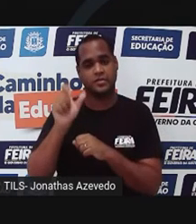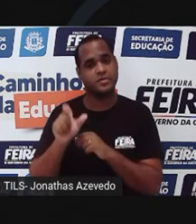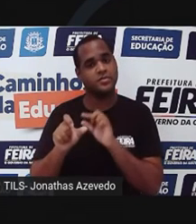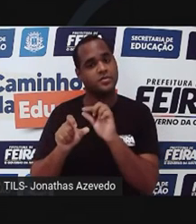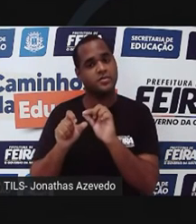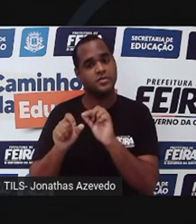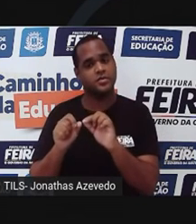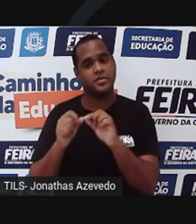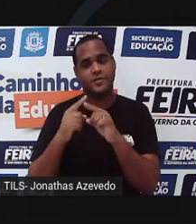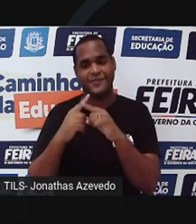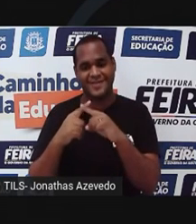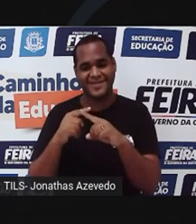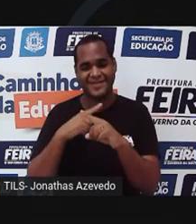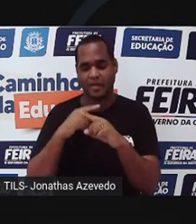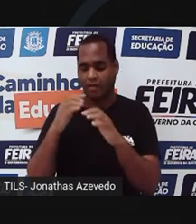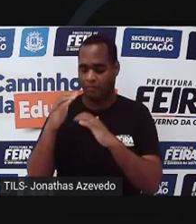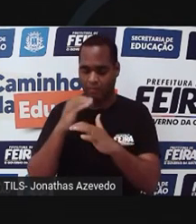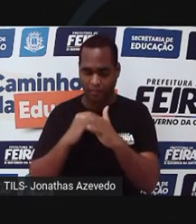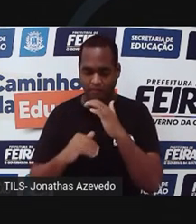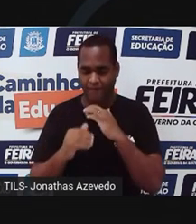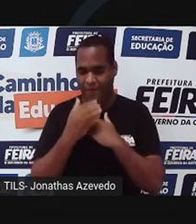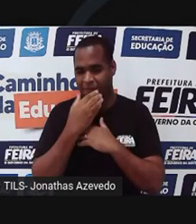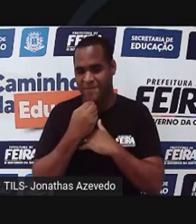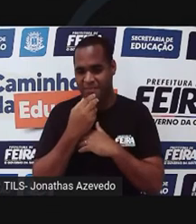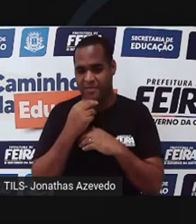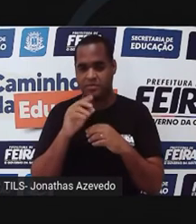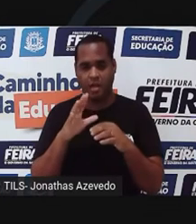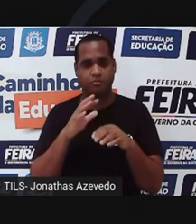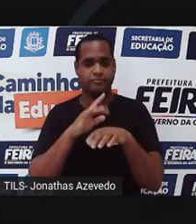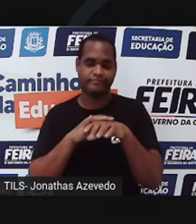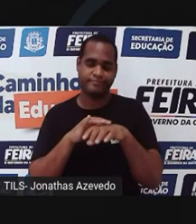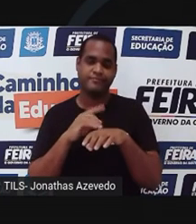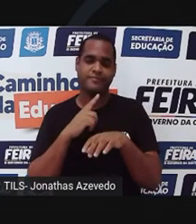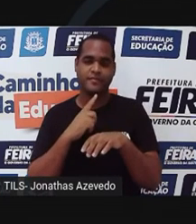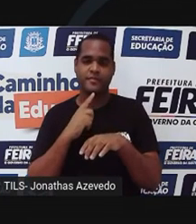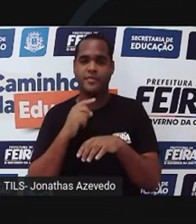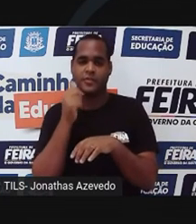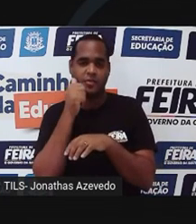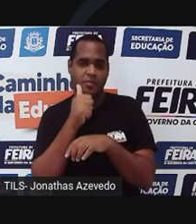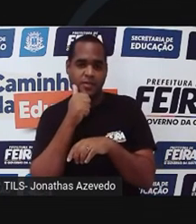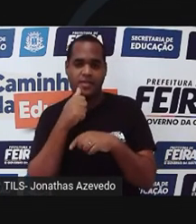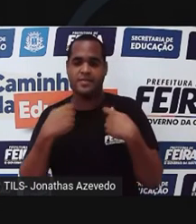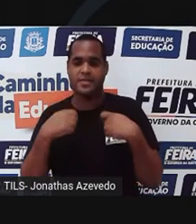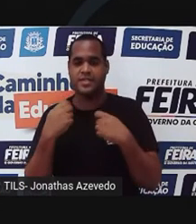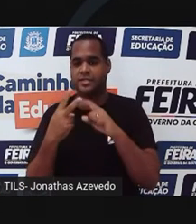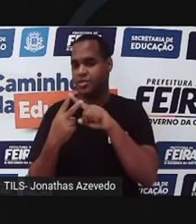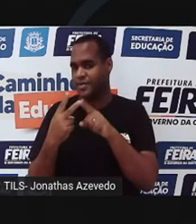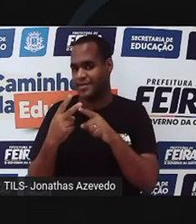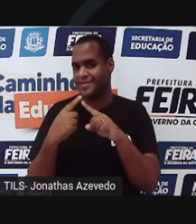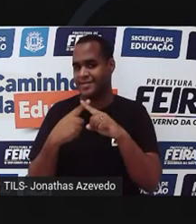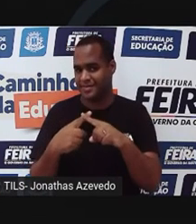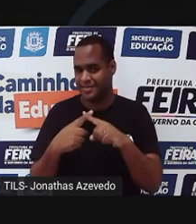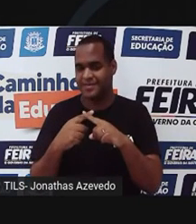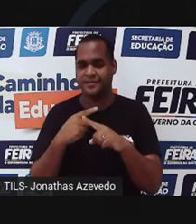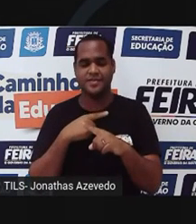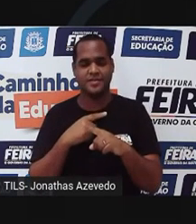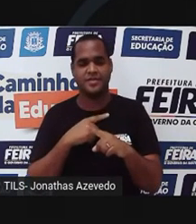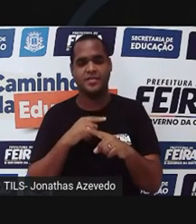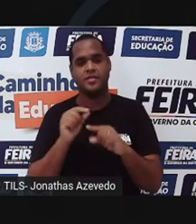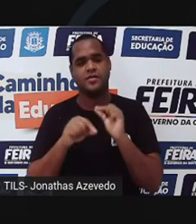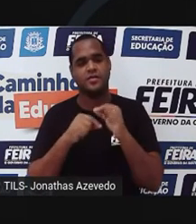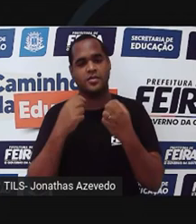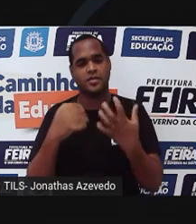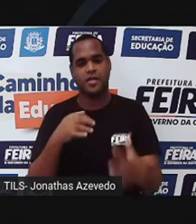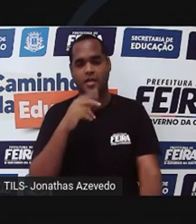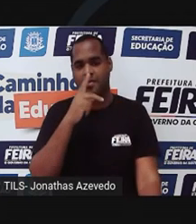recessivo para o homem já manifesta a doença. Enquanto para a mulher ela tem que ter os dois X, né? Que tem que